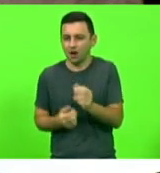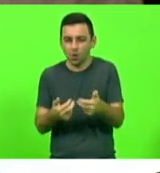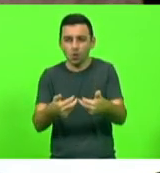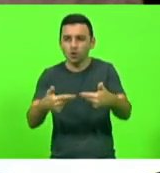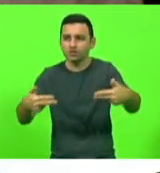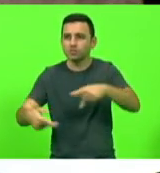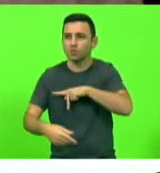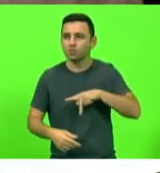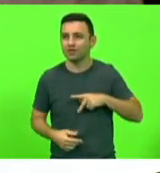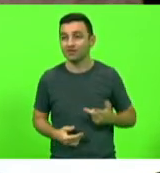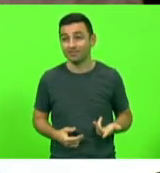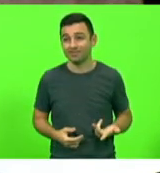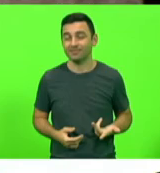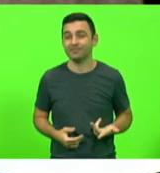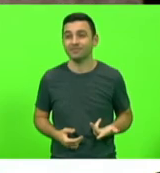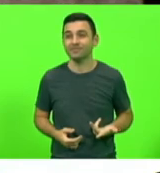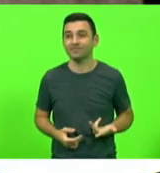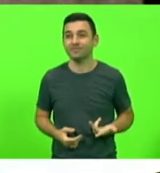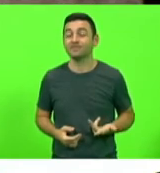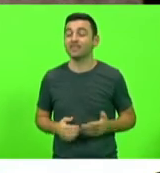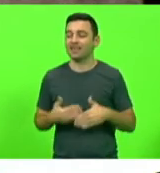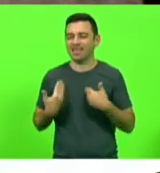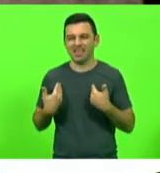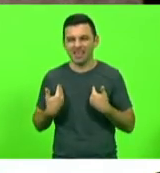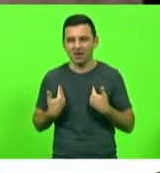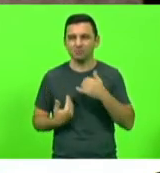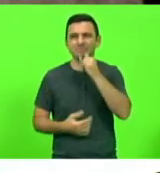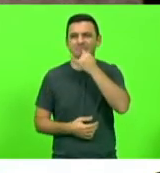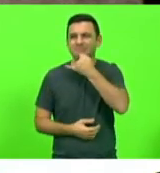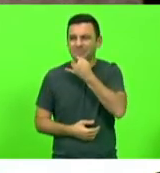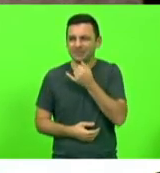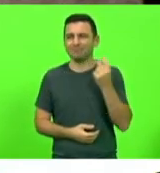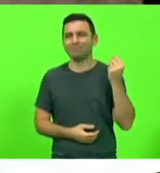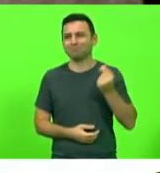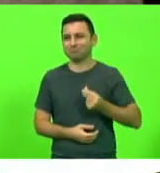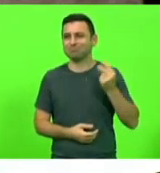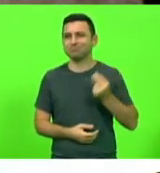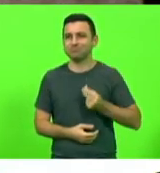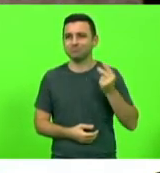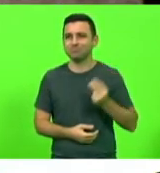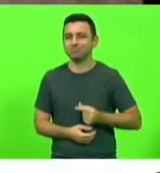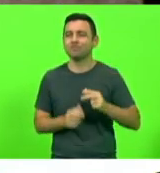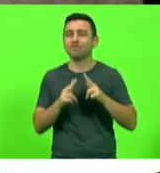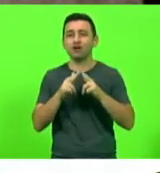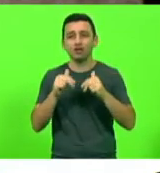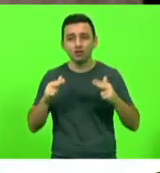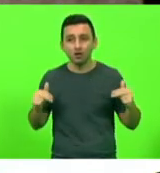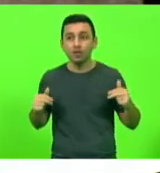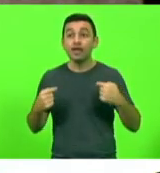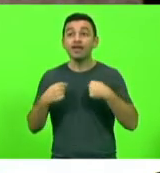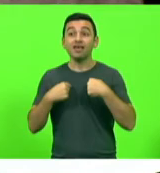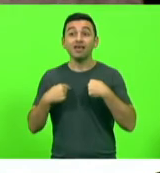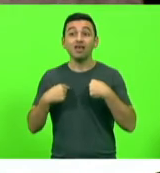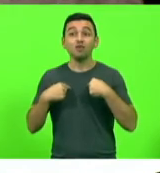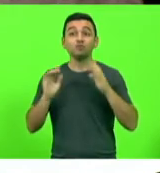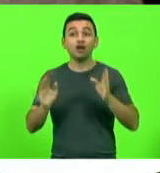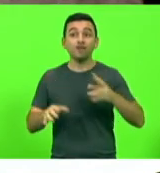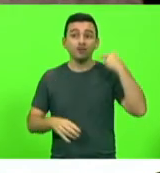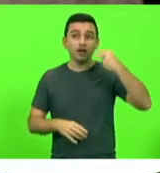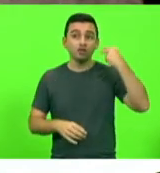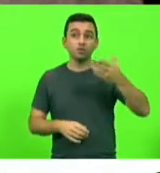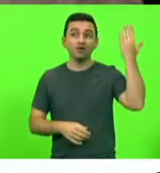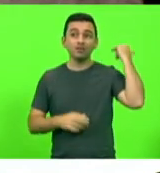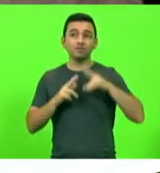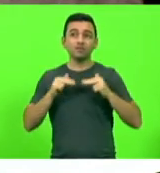Olha, lamento muito, lamento muito, Florianópolis há muito tempo é refém desse tipo de greve, eu fui vereador em Florianópolis e era